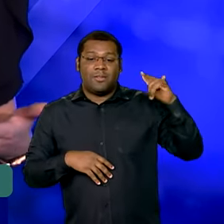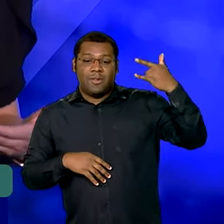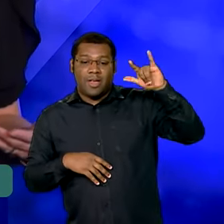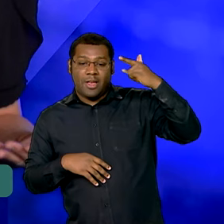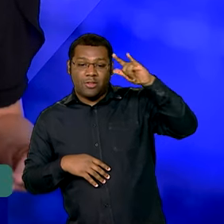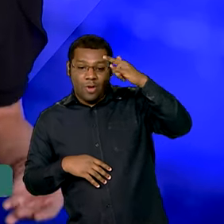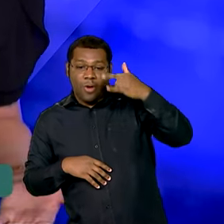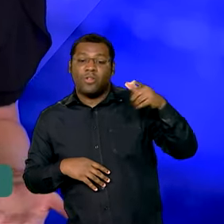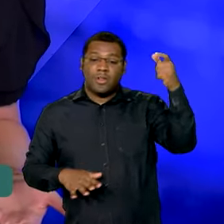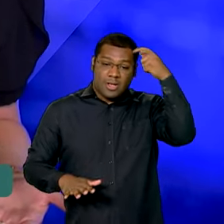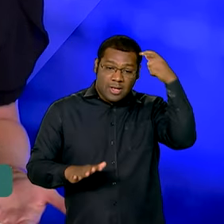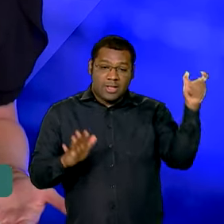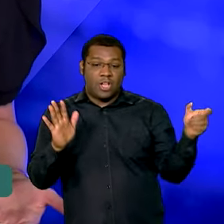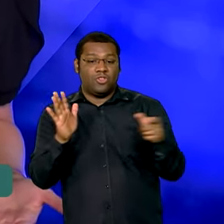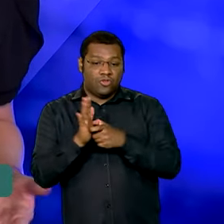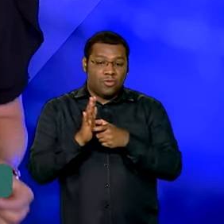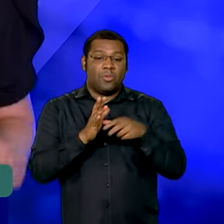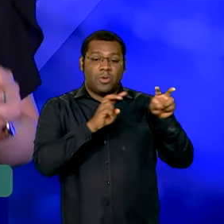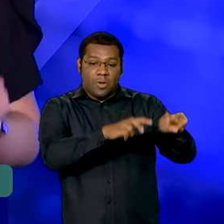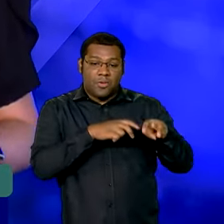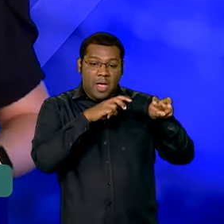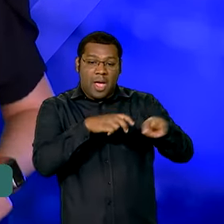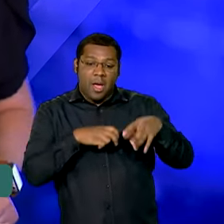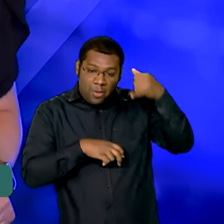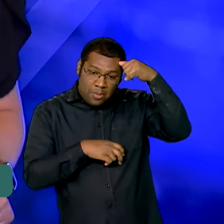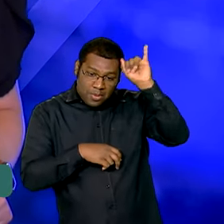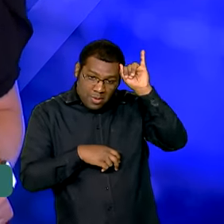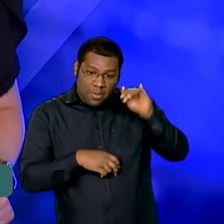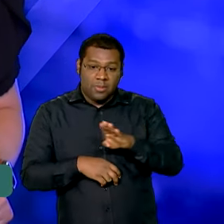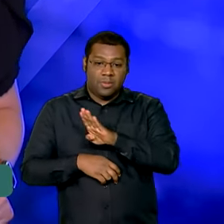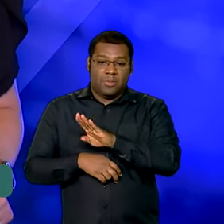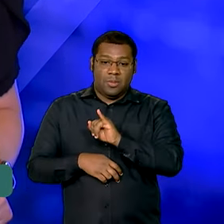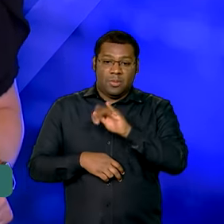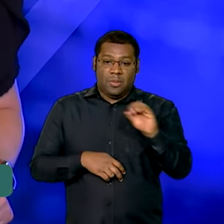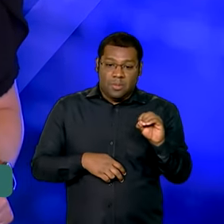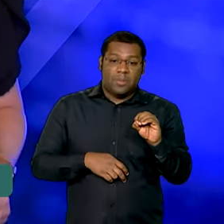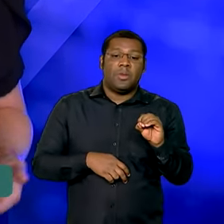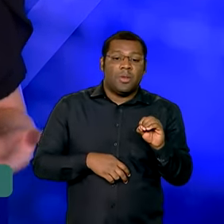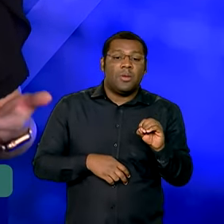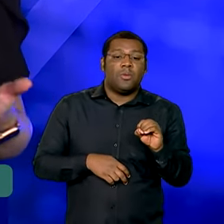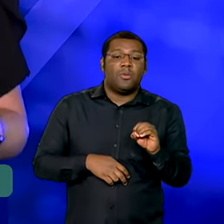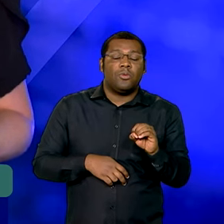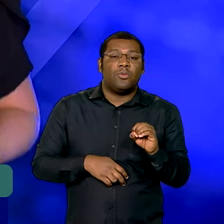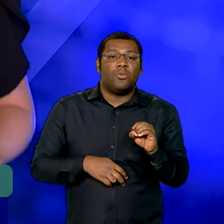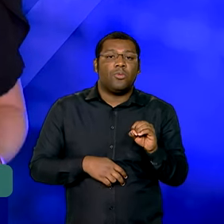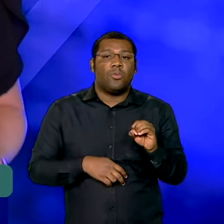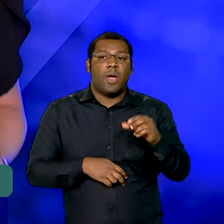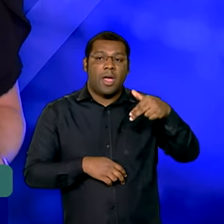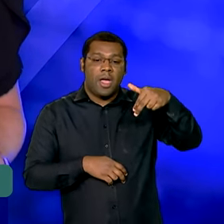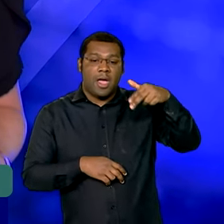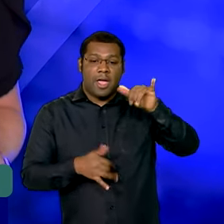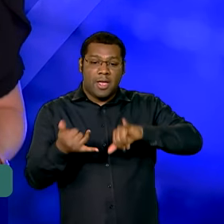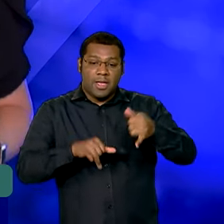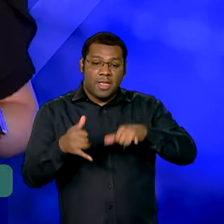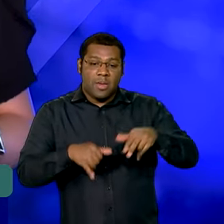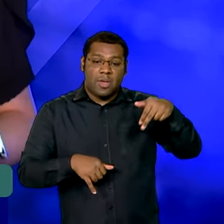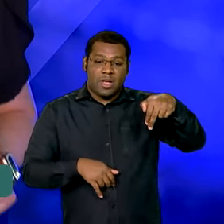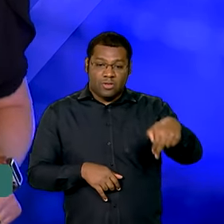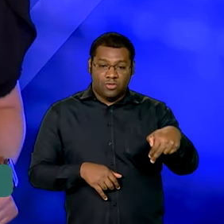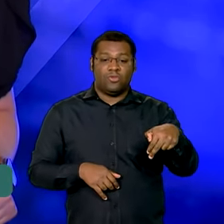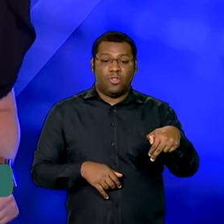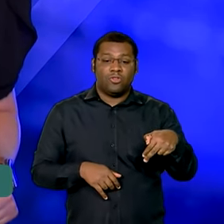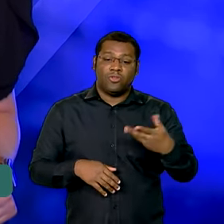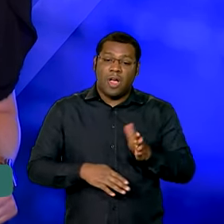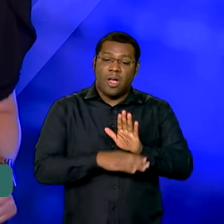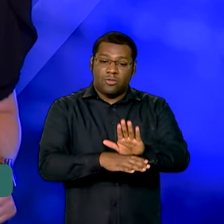e inteligência artificial na agropecuária, um bioinsumo fixador de nitrogênio que ajuda no crescimento das plantas e um